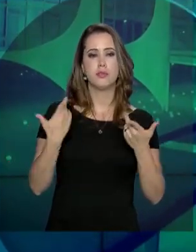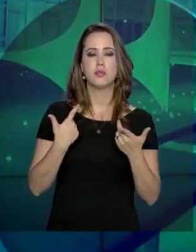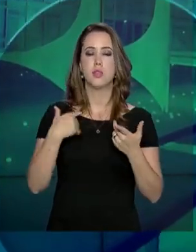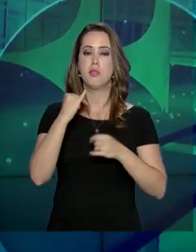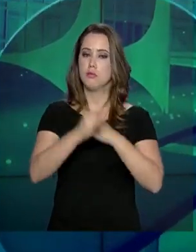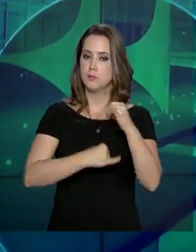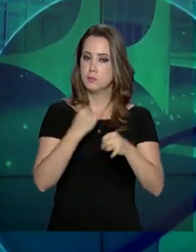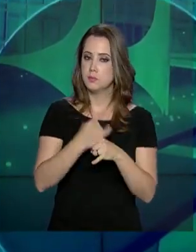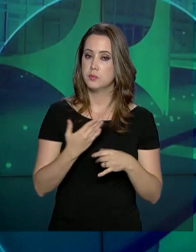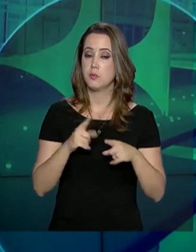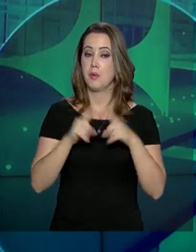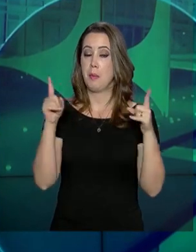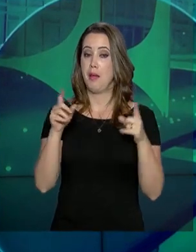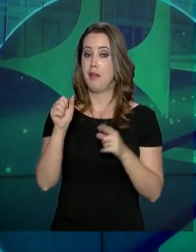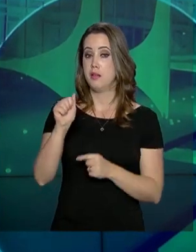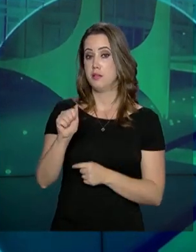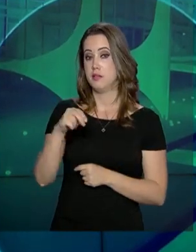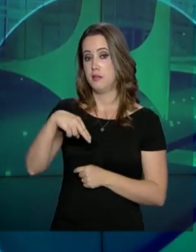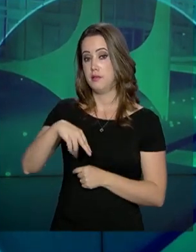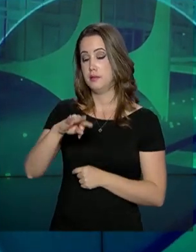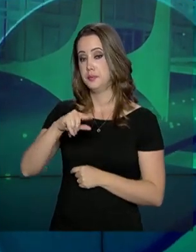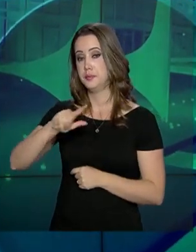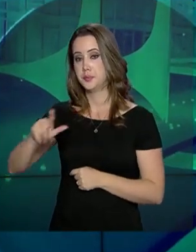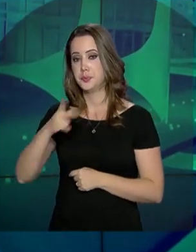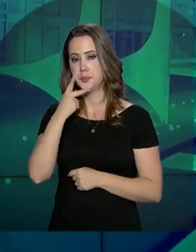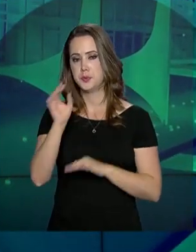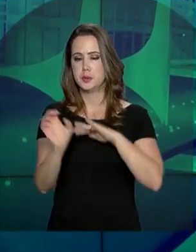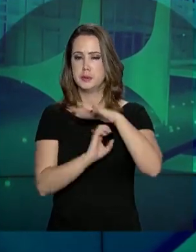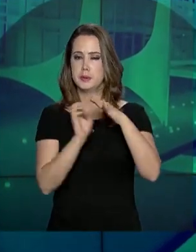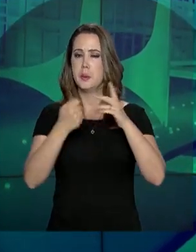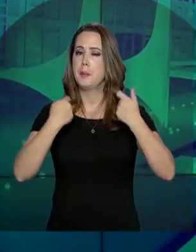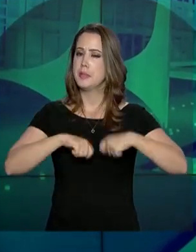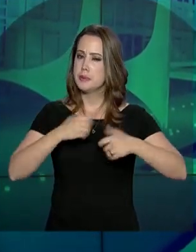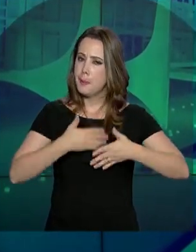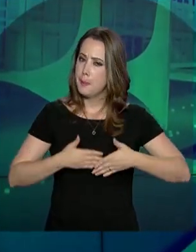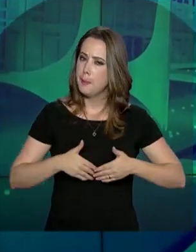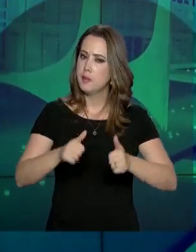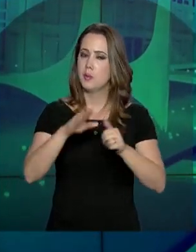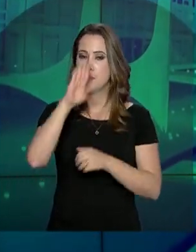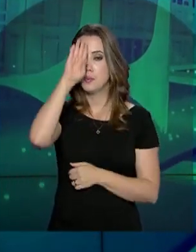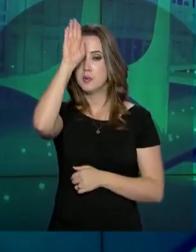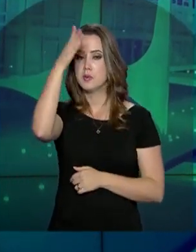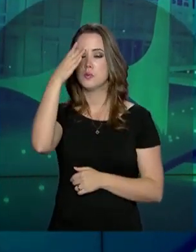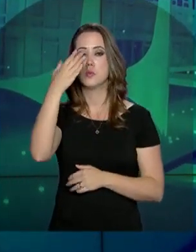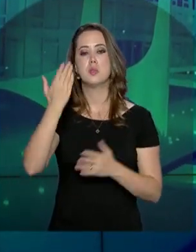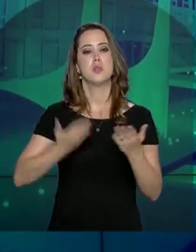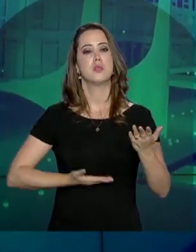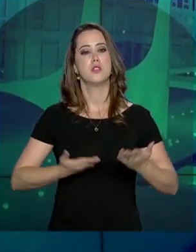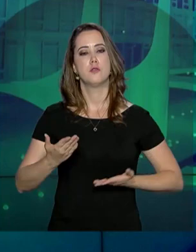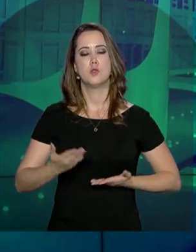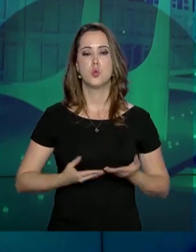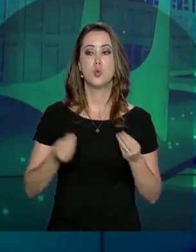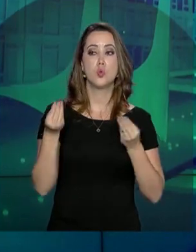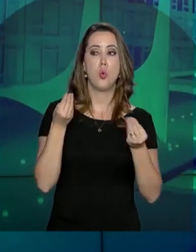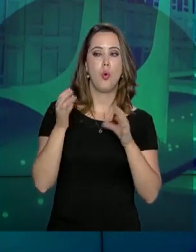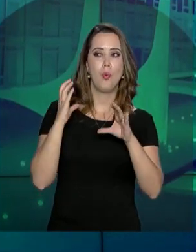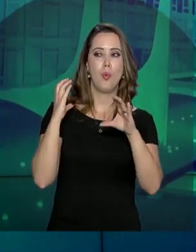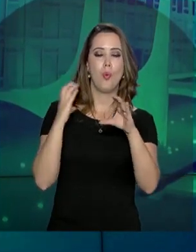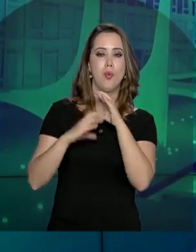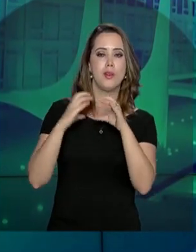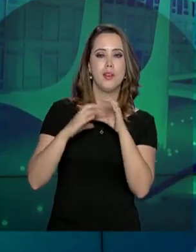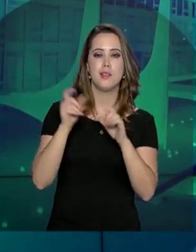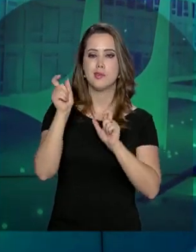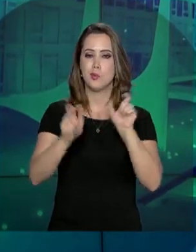Nacional de Telecomunicações, a Anatel, as empresas precisam melhorar, principalmente, os serviços de